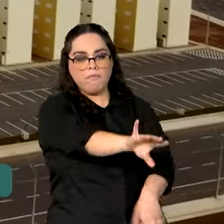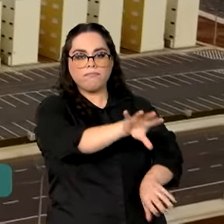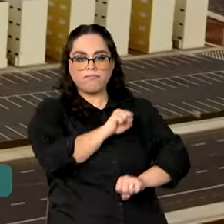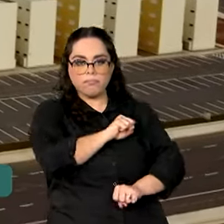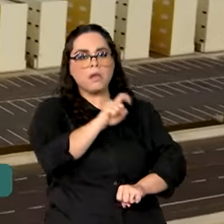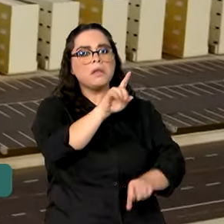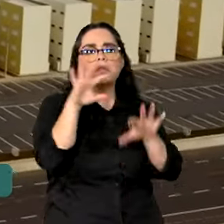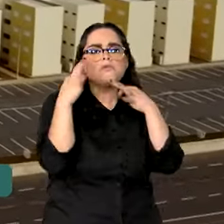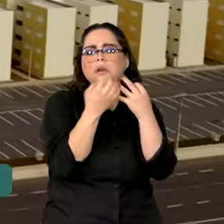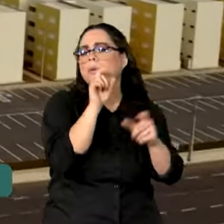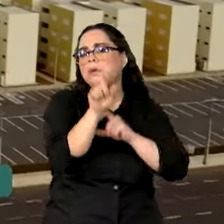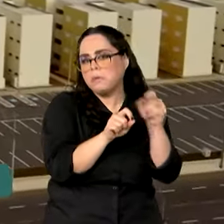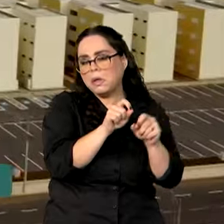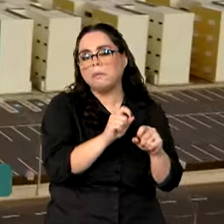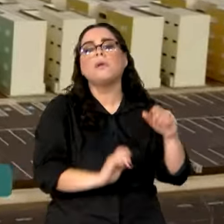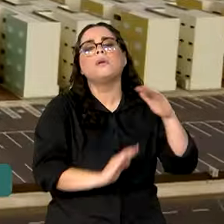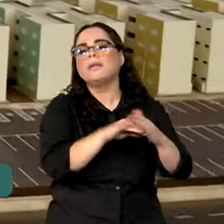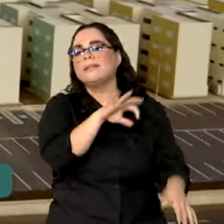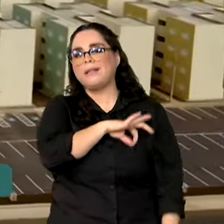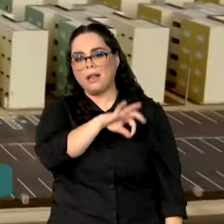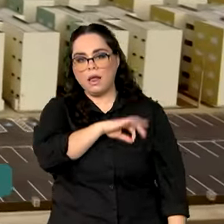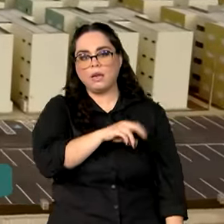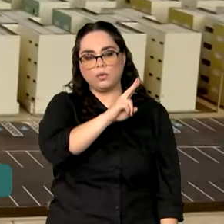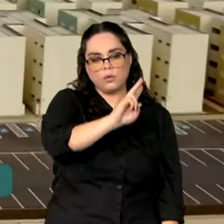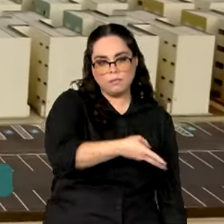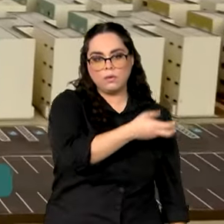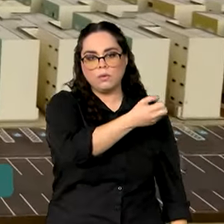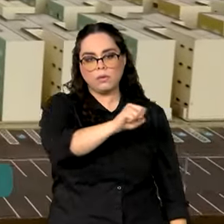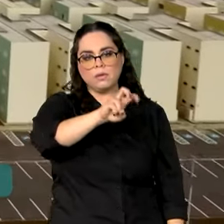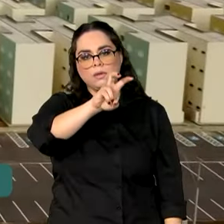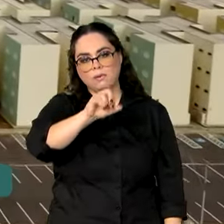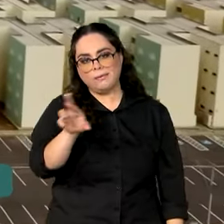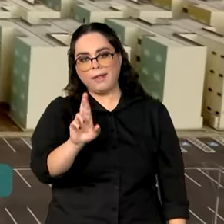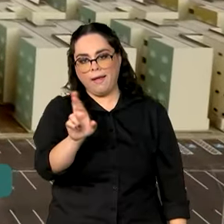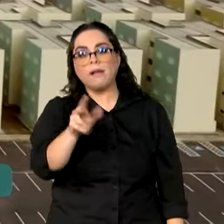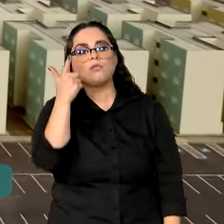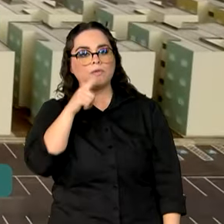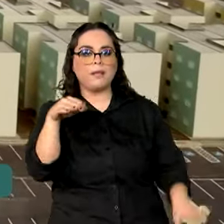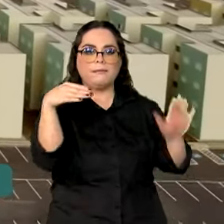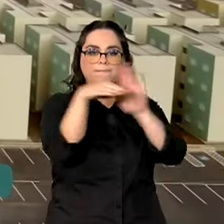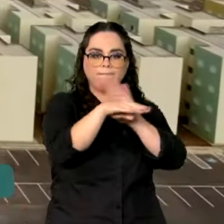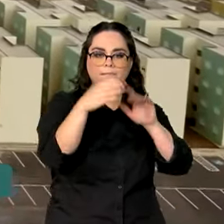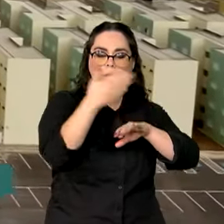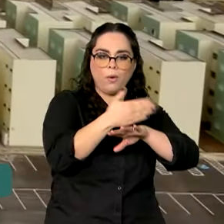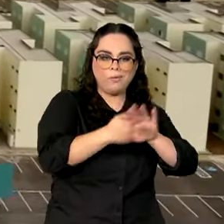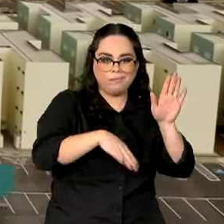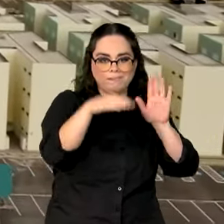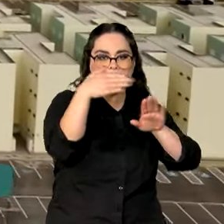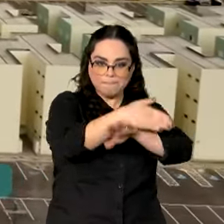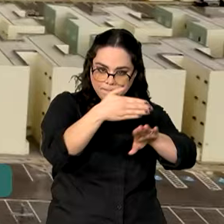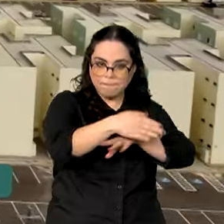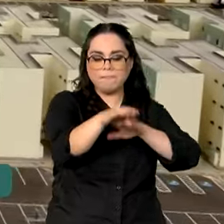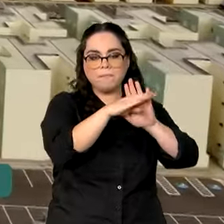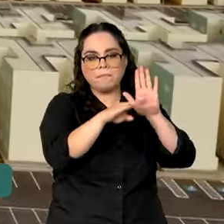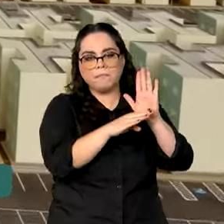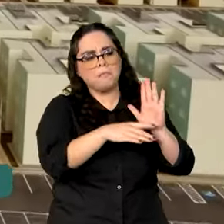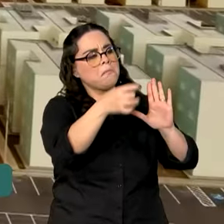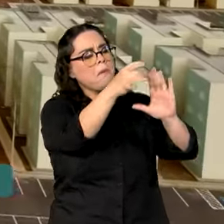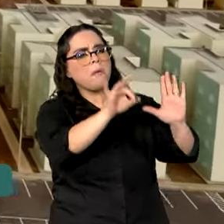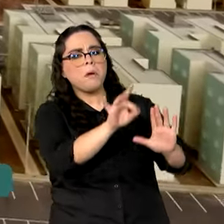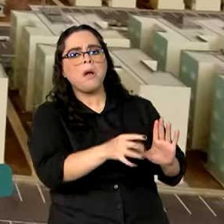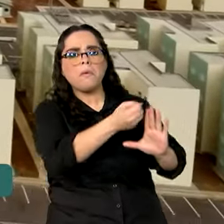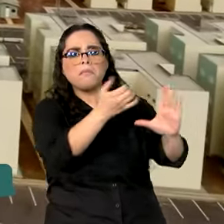famílias ganham até 2.850 reais. Os critérios de seleção priorizaram aspectos de